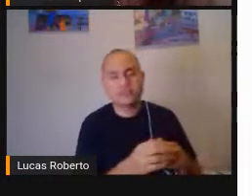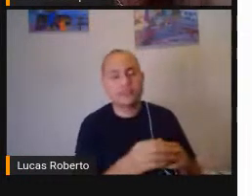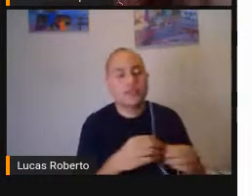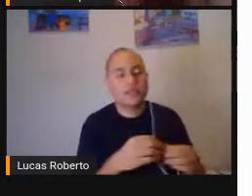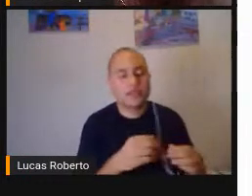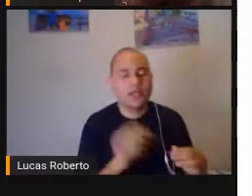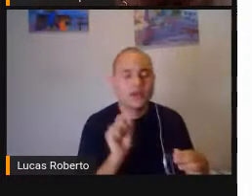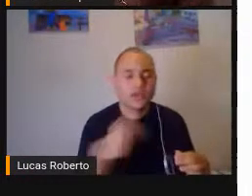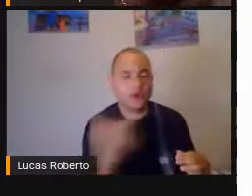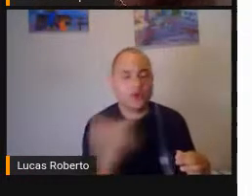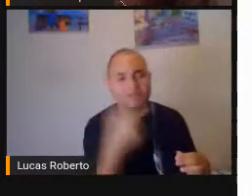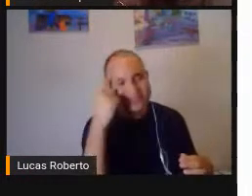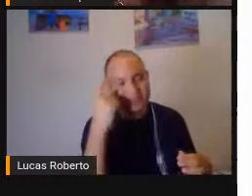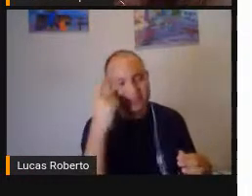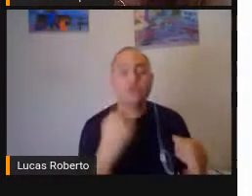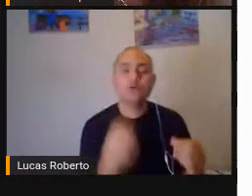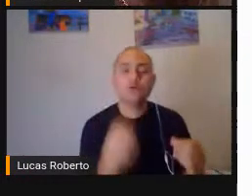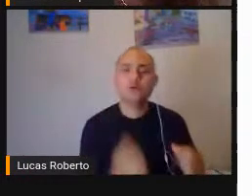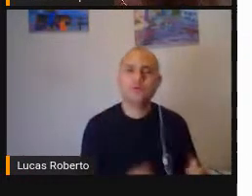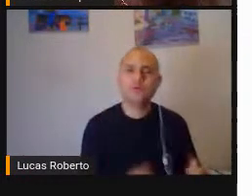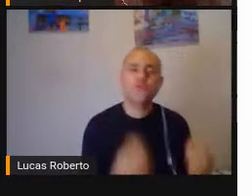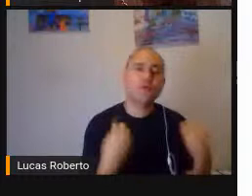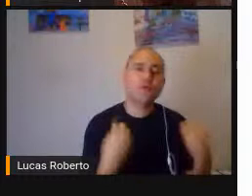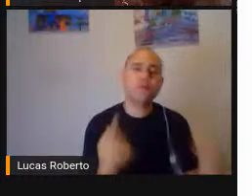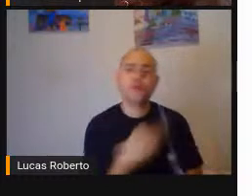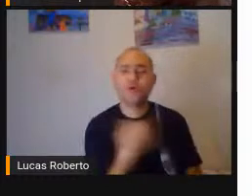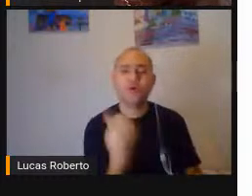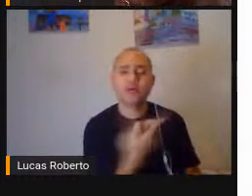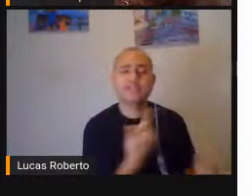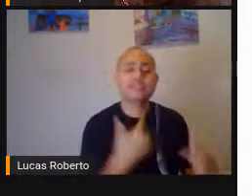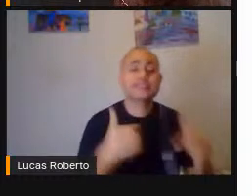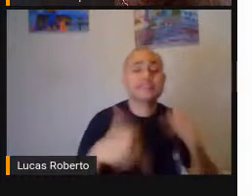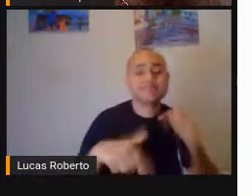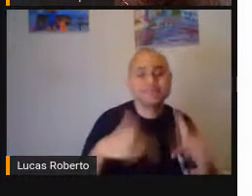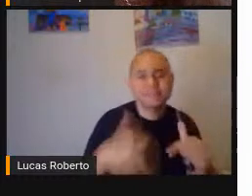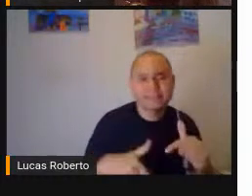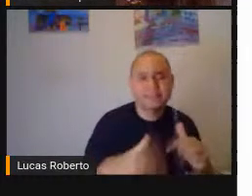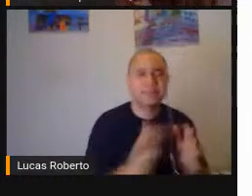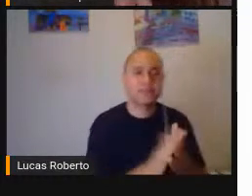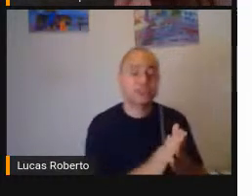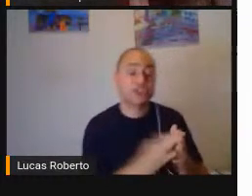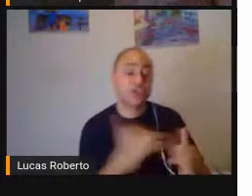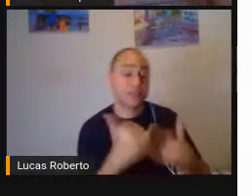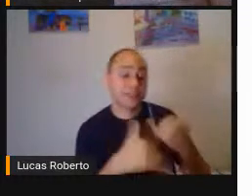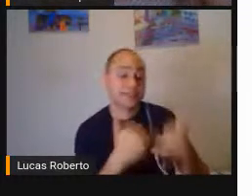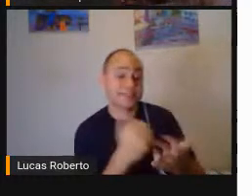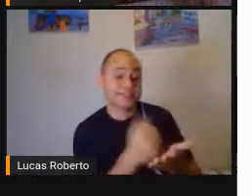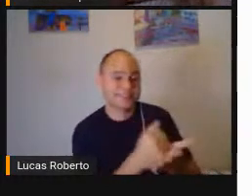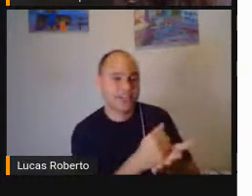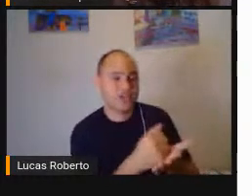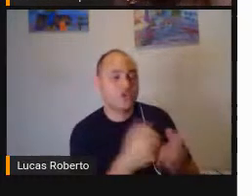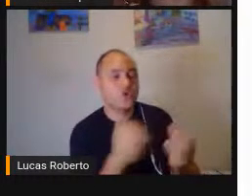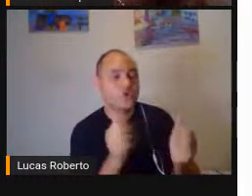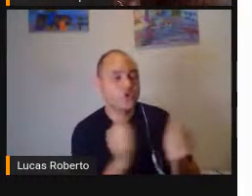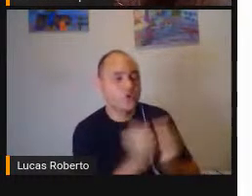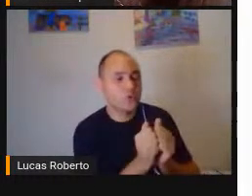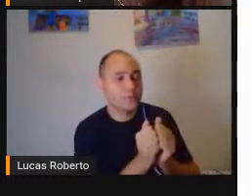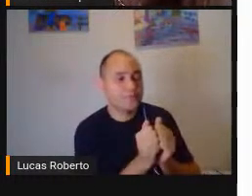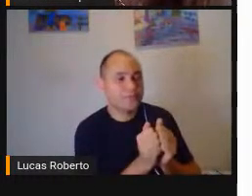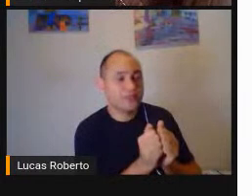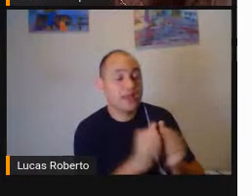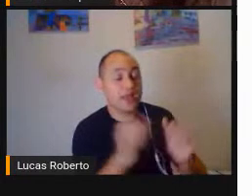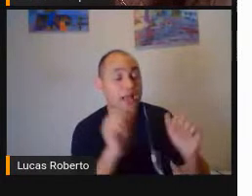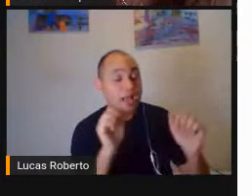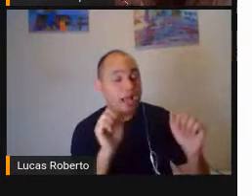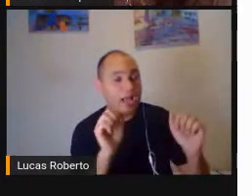Trabalha e conhece A gamificação Por exemplo Com crianças Público da educação especial Olha lá Por que que gamificação É diferente